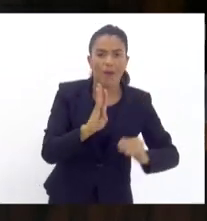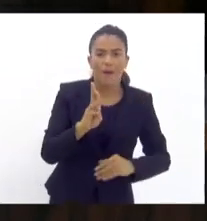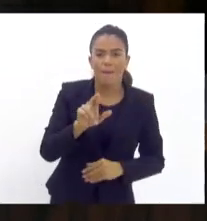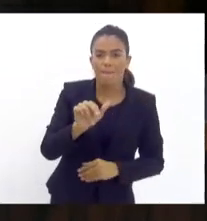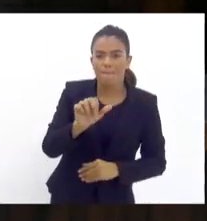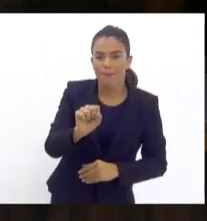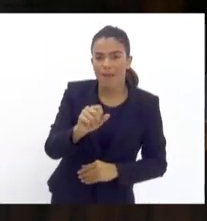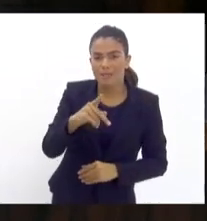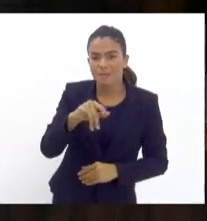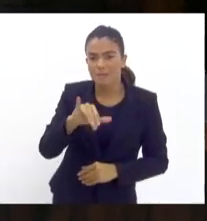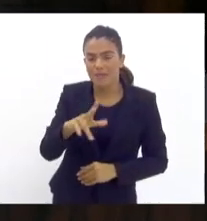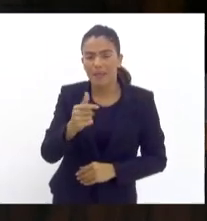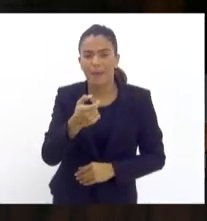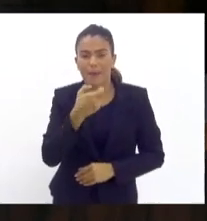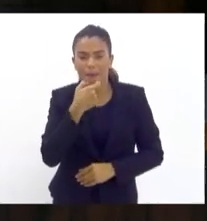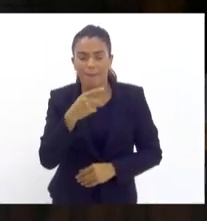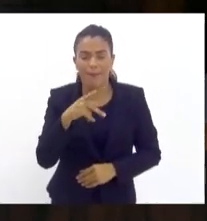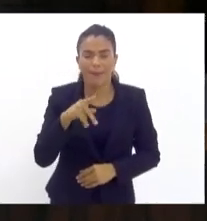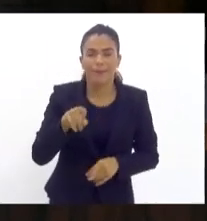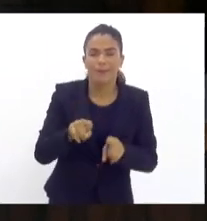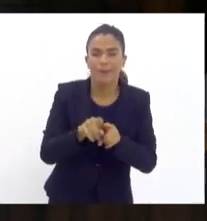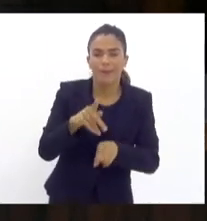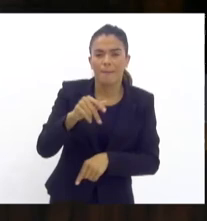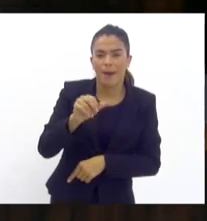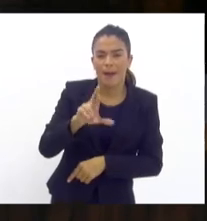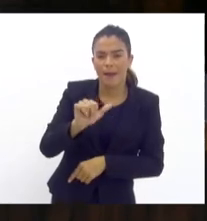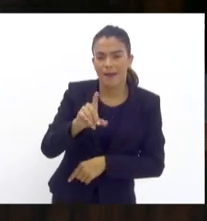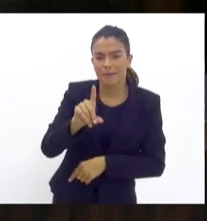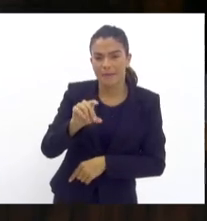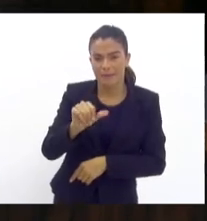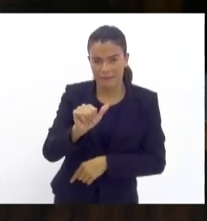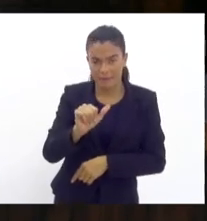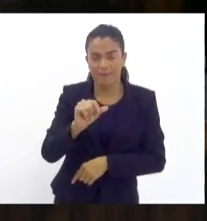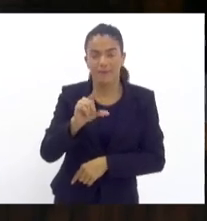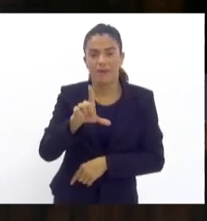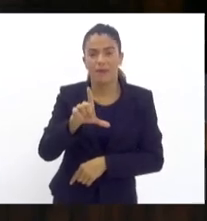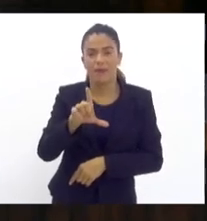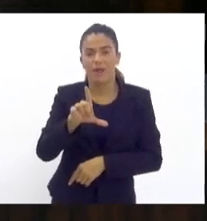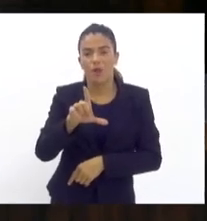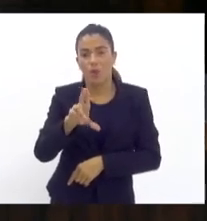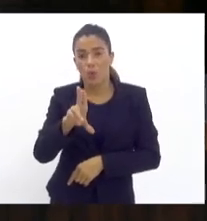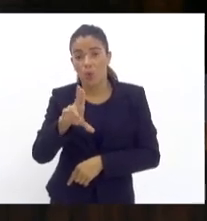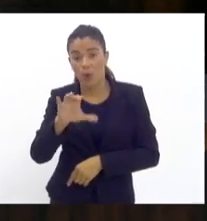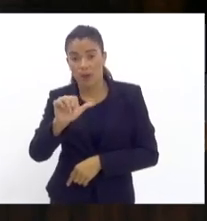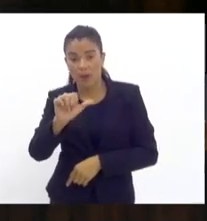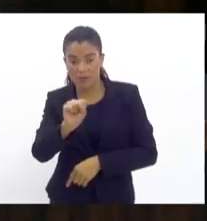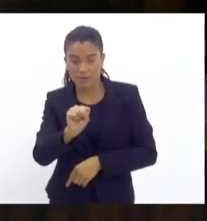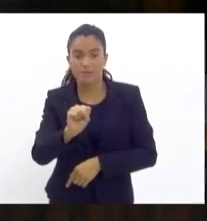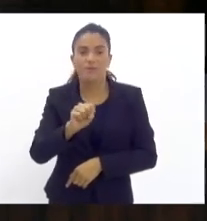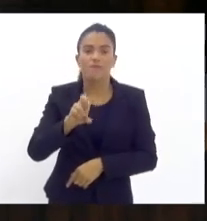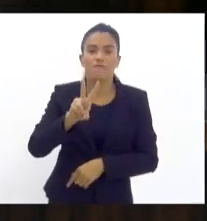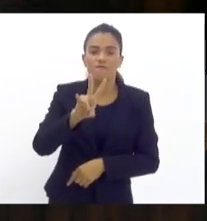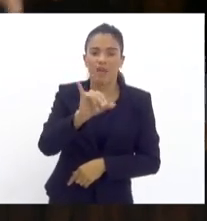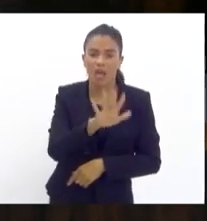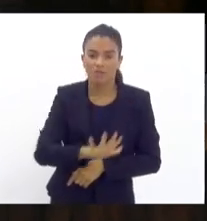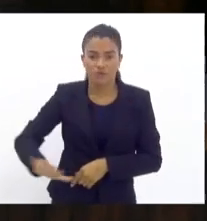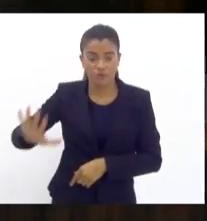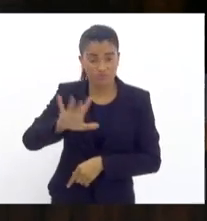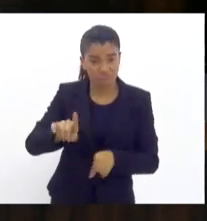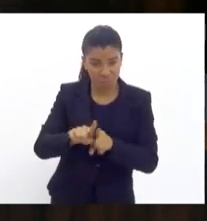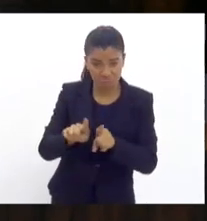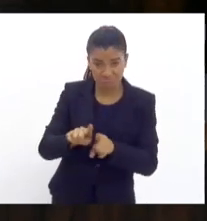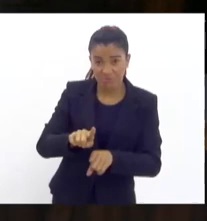Pina Penha Cordovil Parada de Lucas Vigário que são as regiões abrangidas pelo